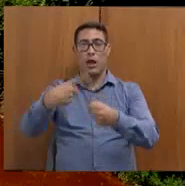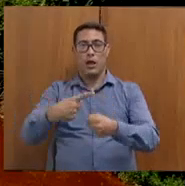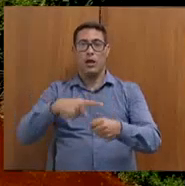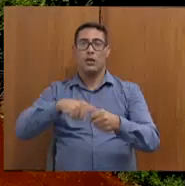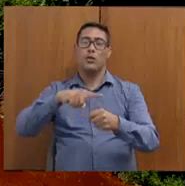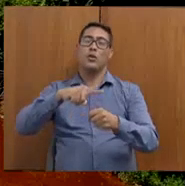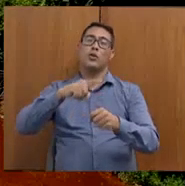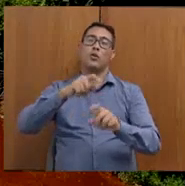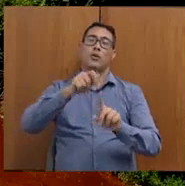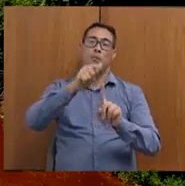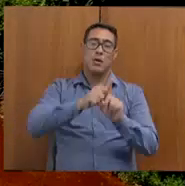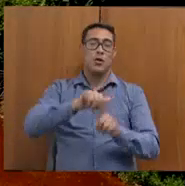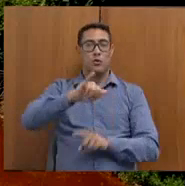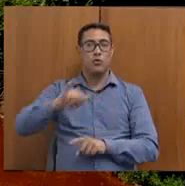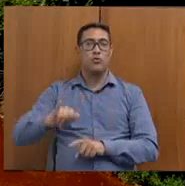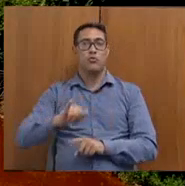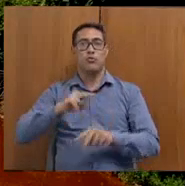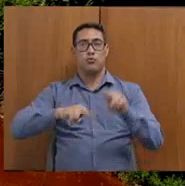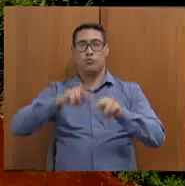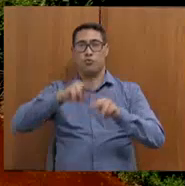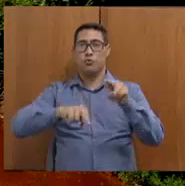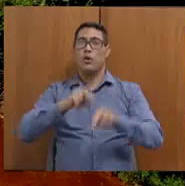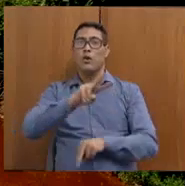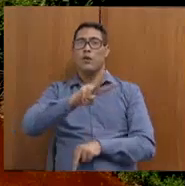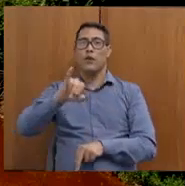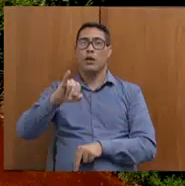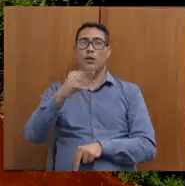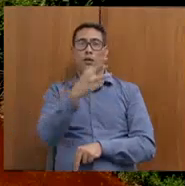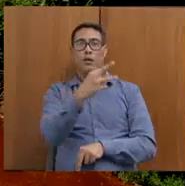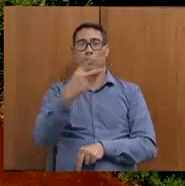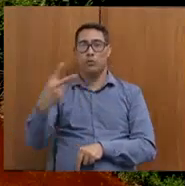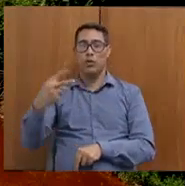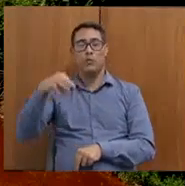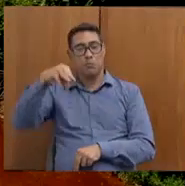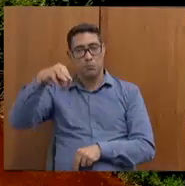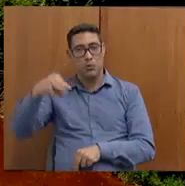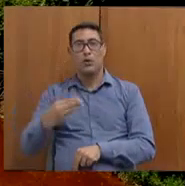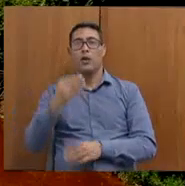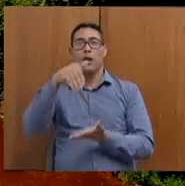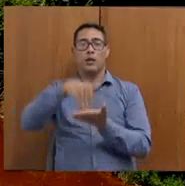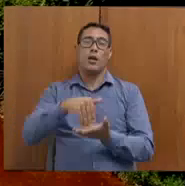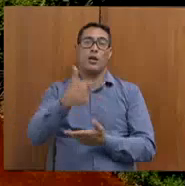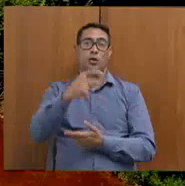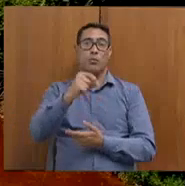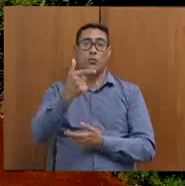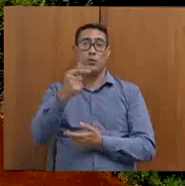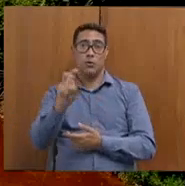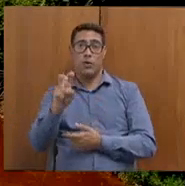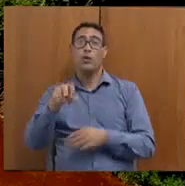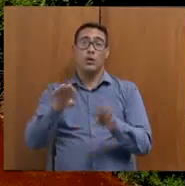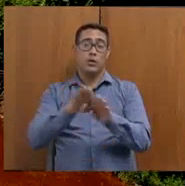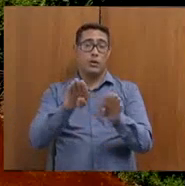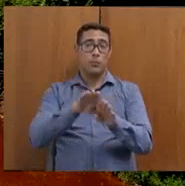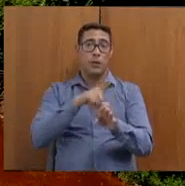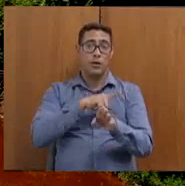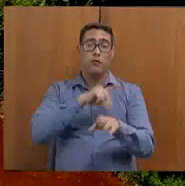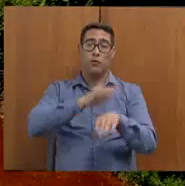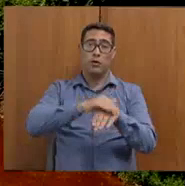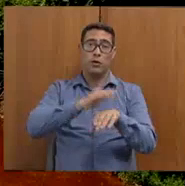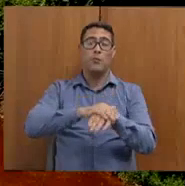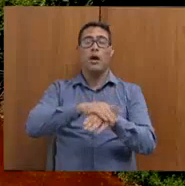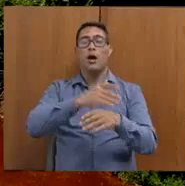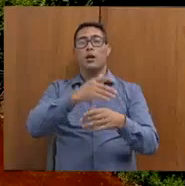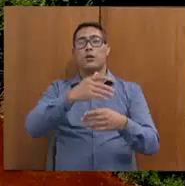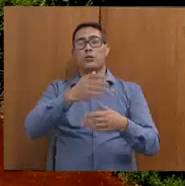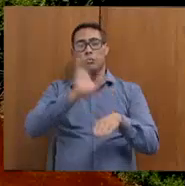de mais duas parcelas, totalizando R$ 32 milhões até dezembro de 2025. E foi também contratada uma instituição de ensino para